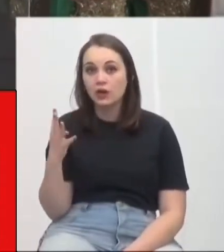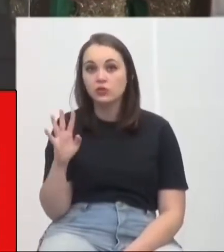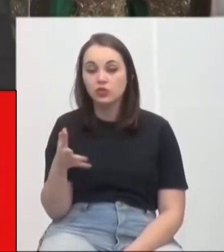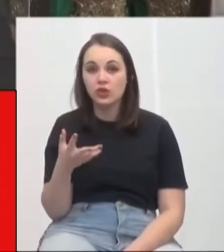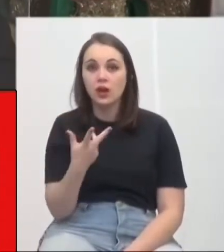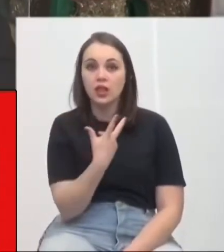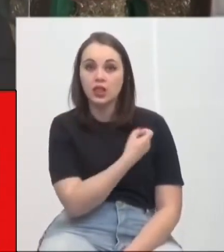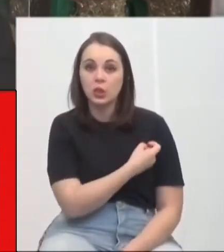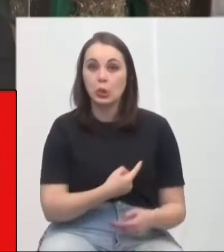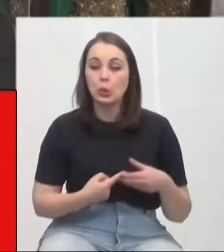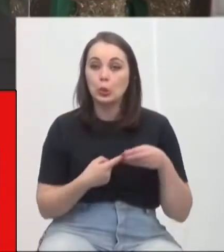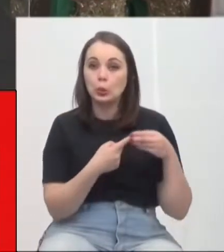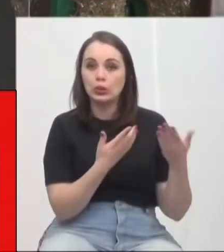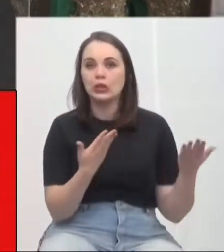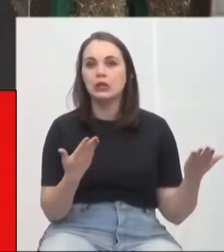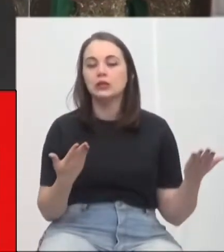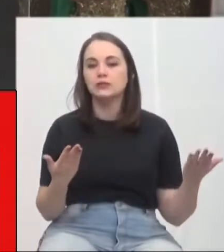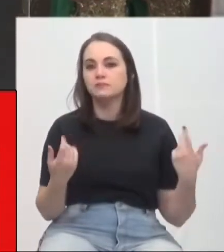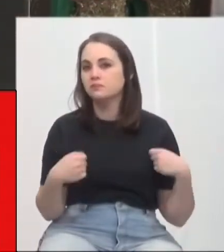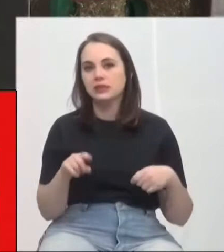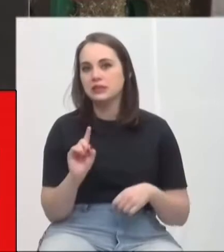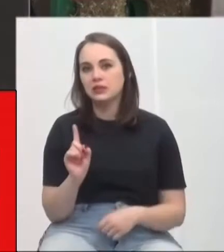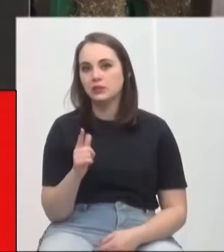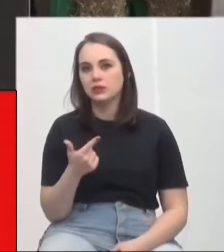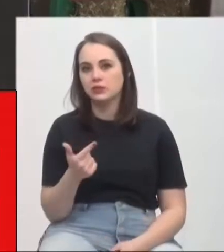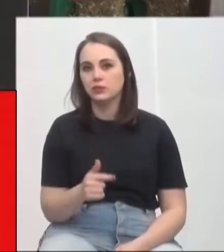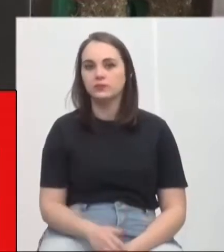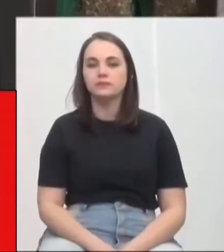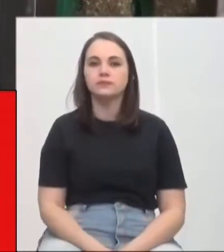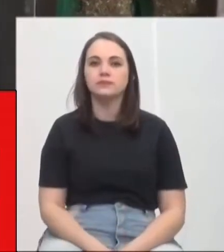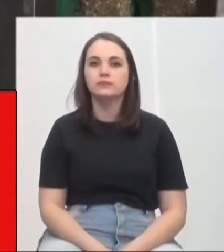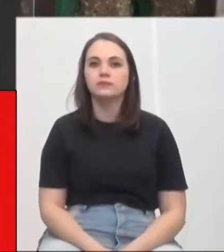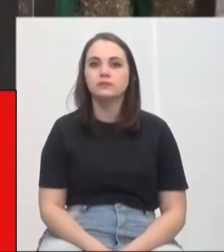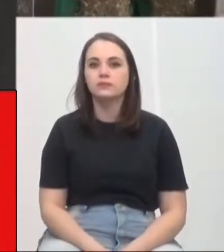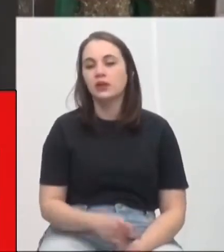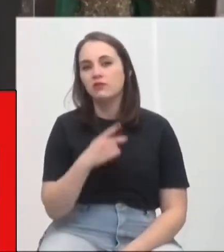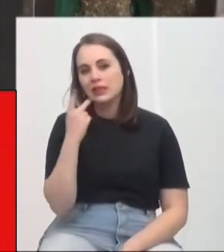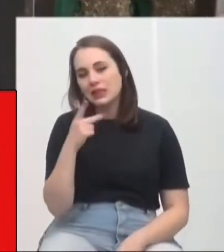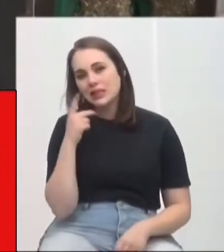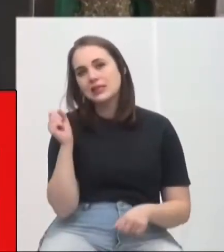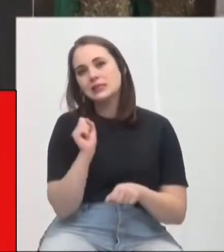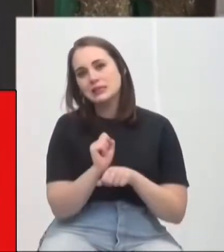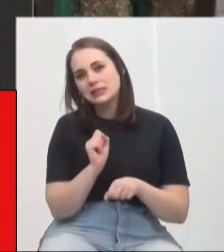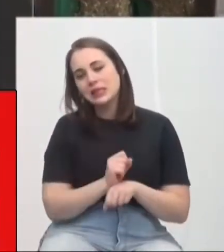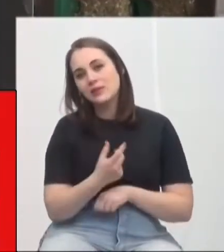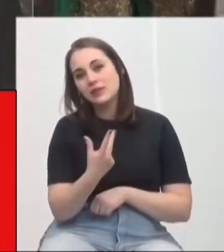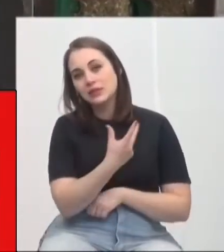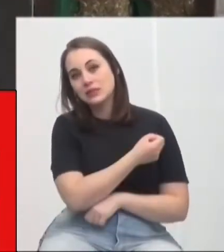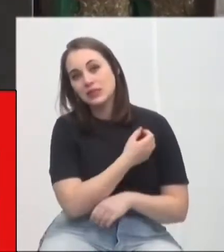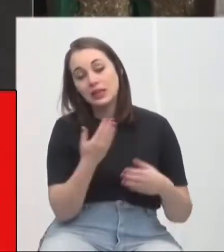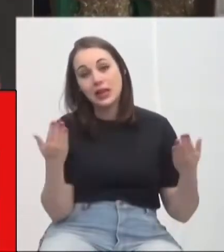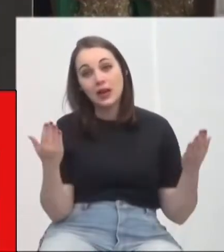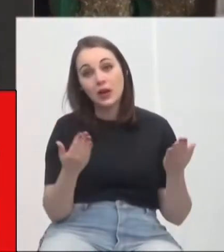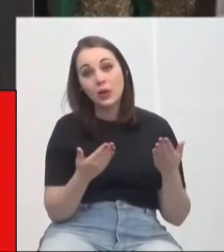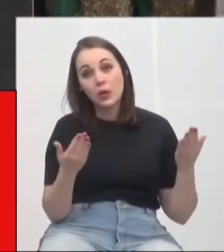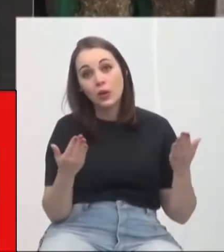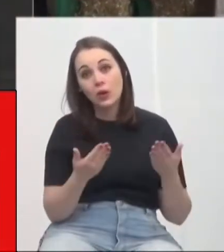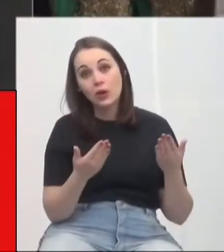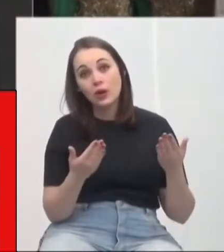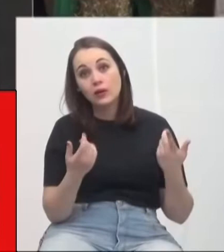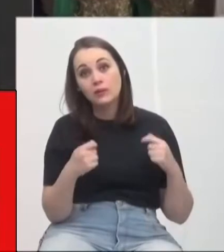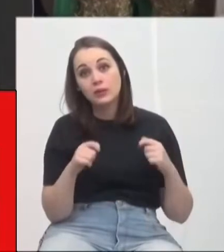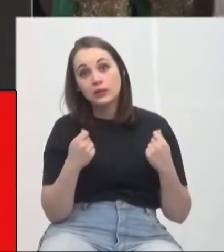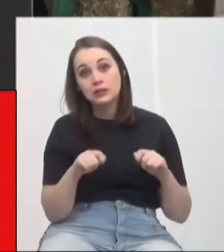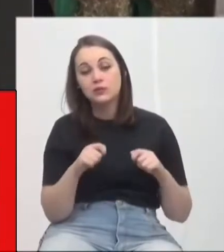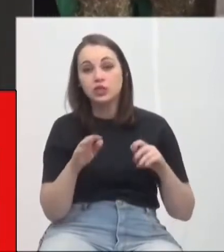dose única. Falamos tanto, esperamos tanto pela vacina, e agora, senhor presidente, temos que